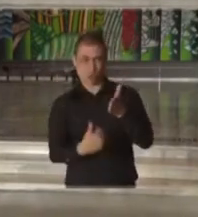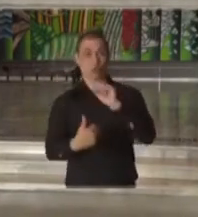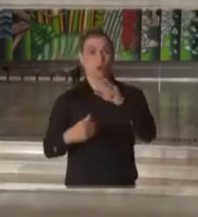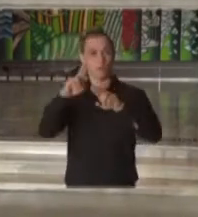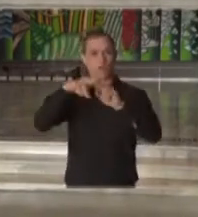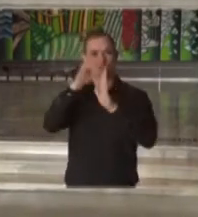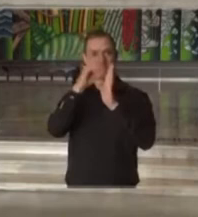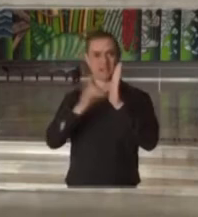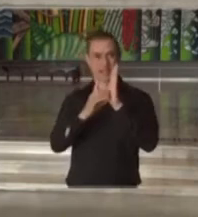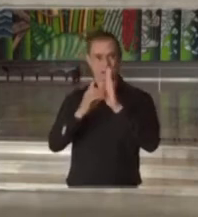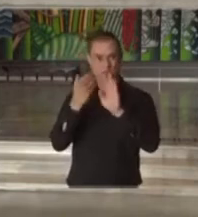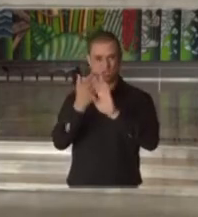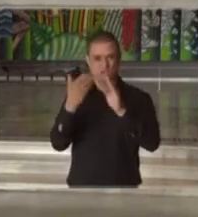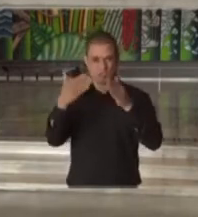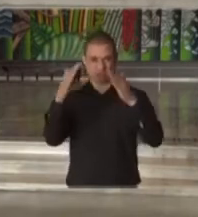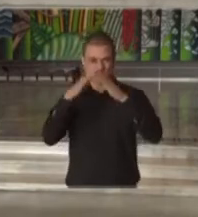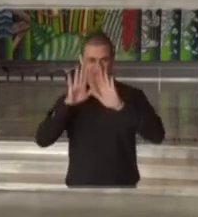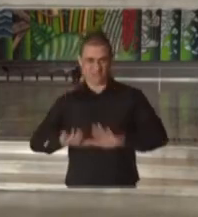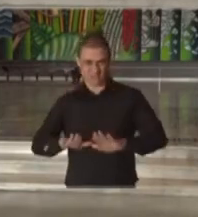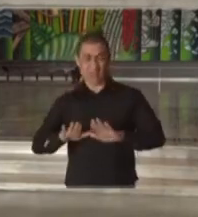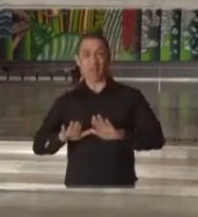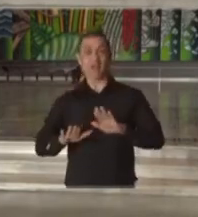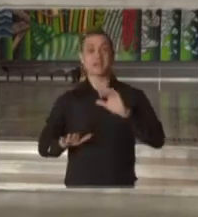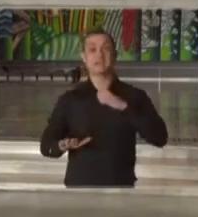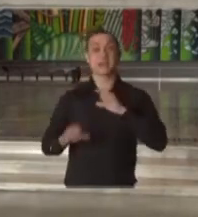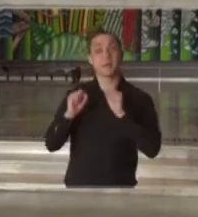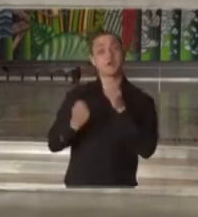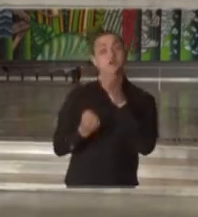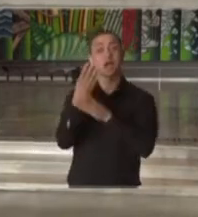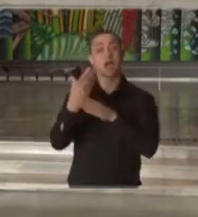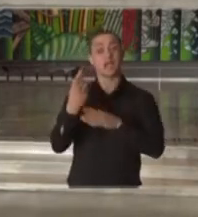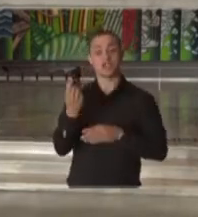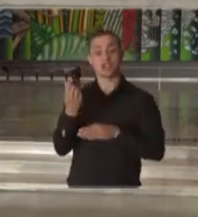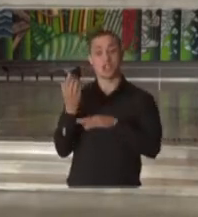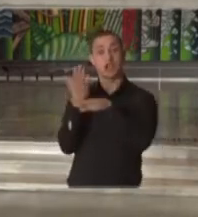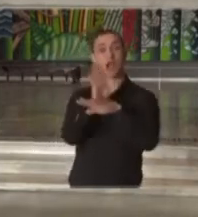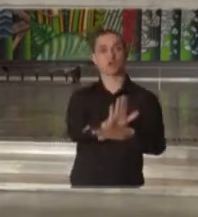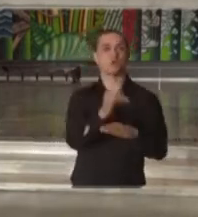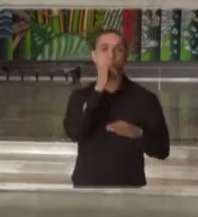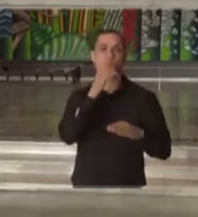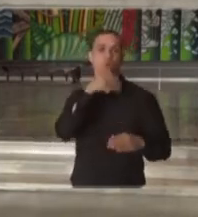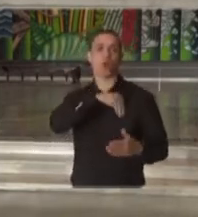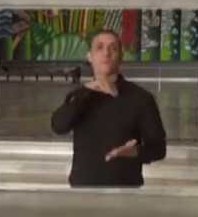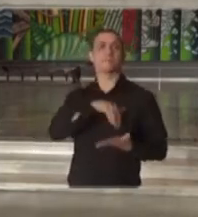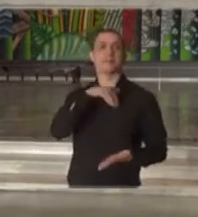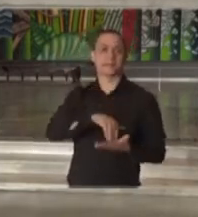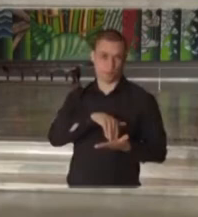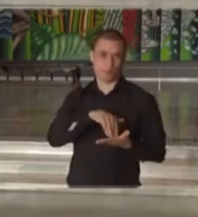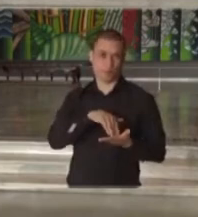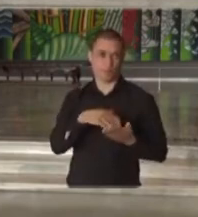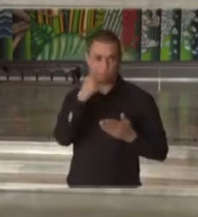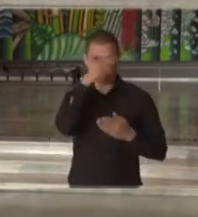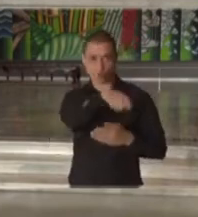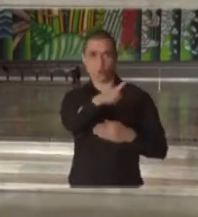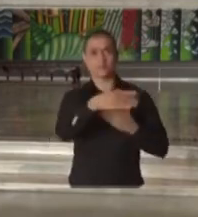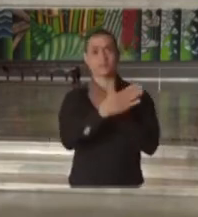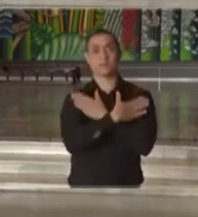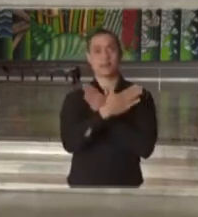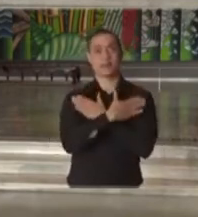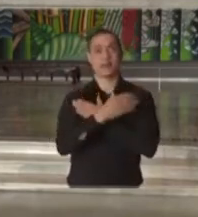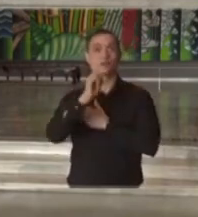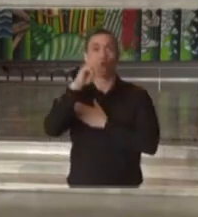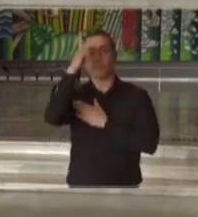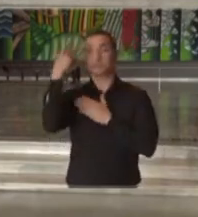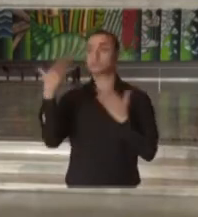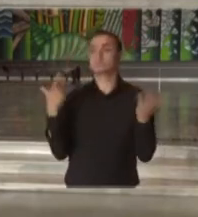decreto de quarentena? Há a possibilidade de criar ajuda financeira como renda mínima para desempregados informais ou